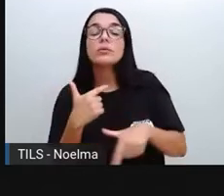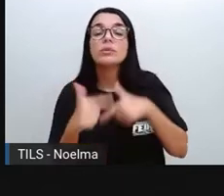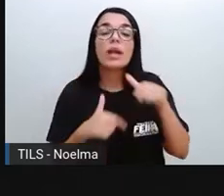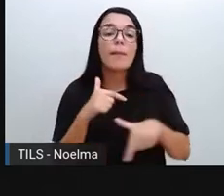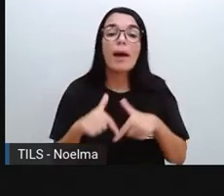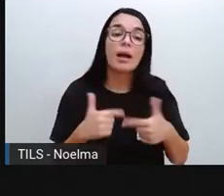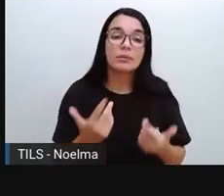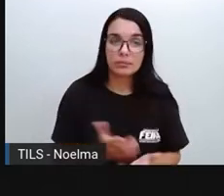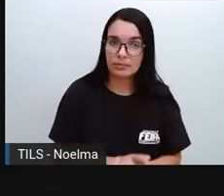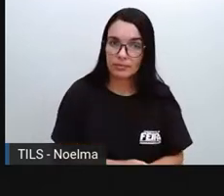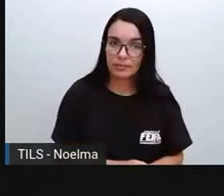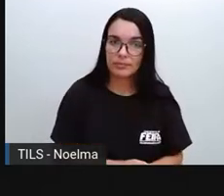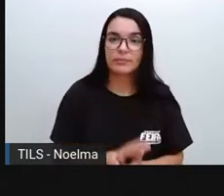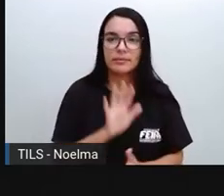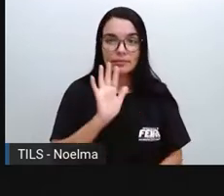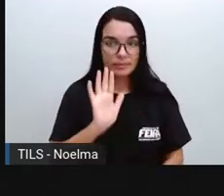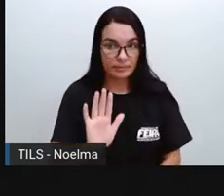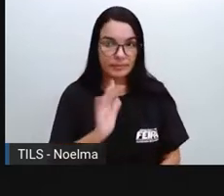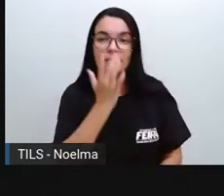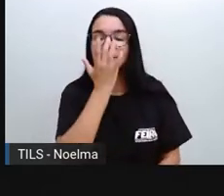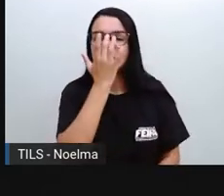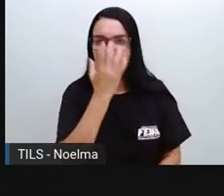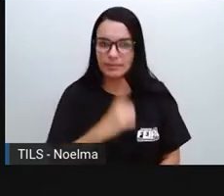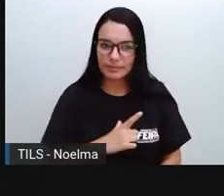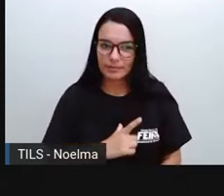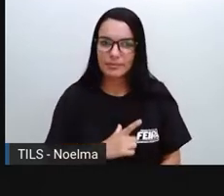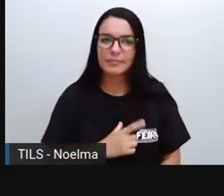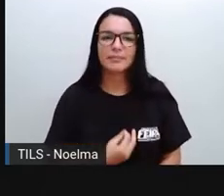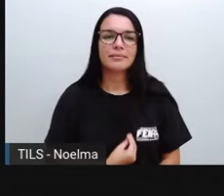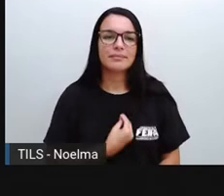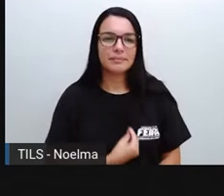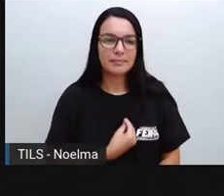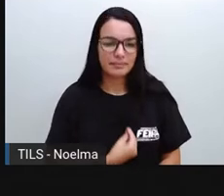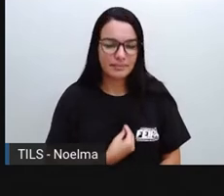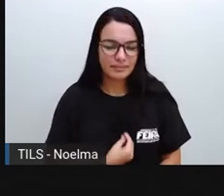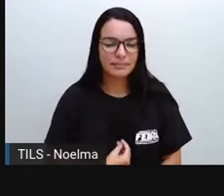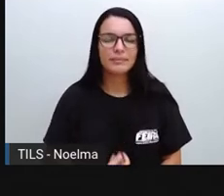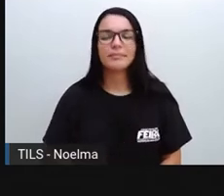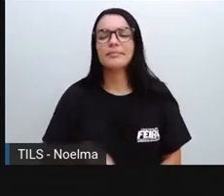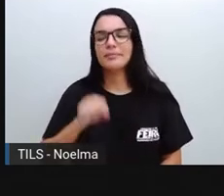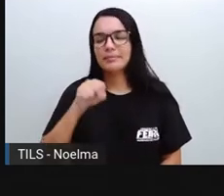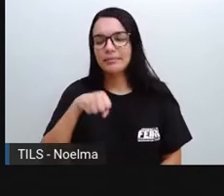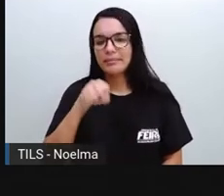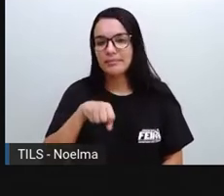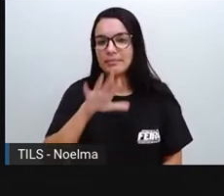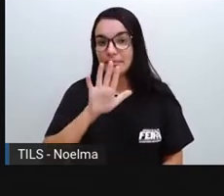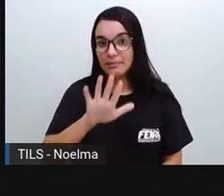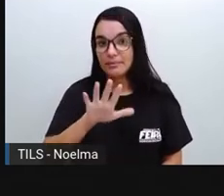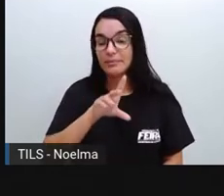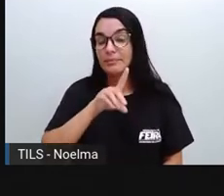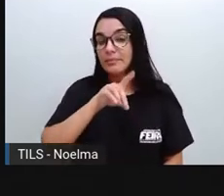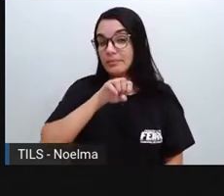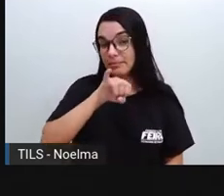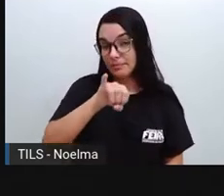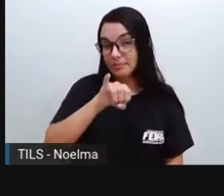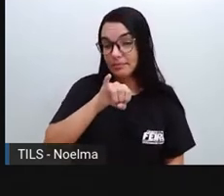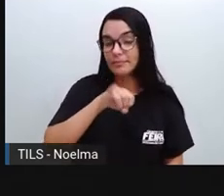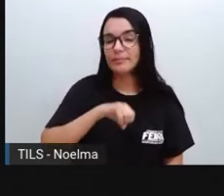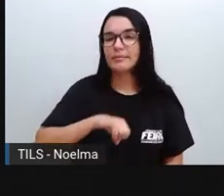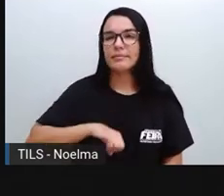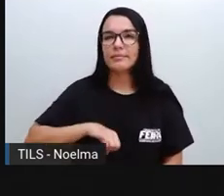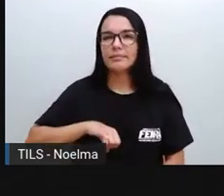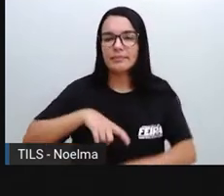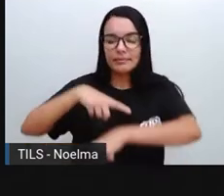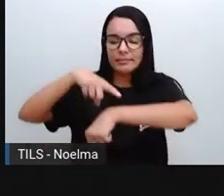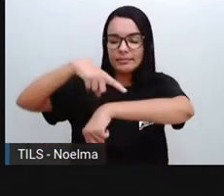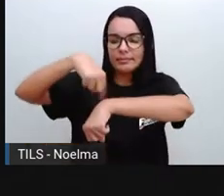existem atividades que nós só podemos fazer durante o dia. Então, por exemplo, se for, né? Se o meu relógio